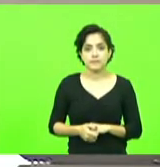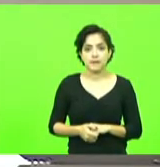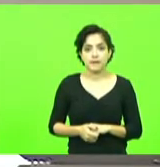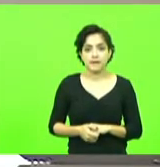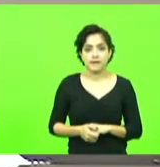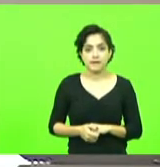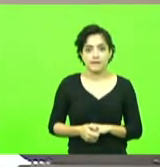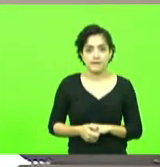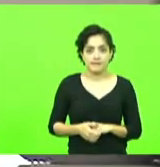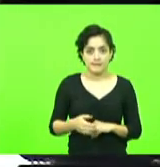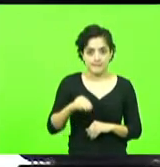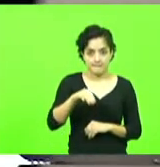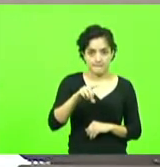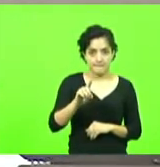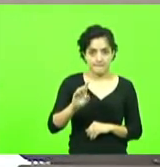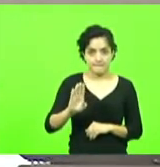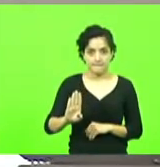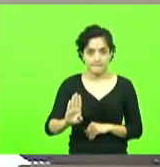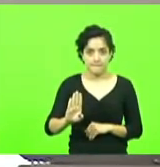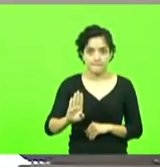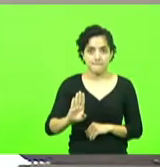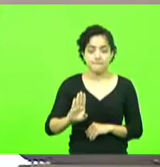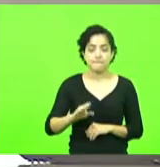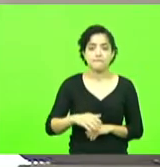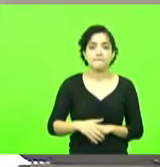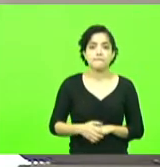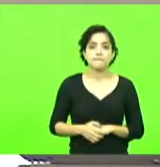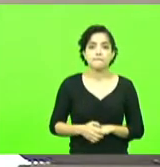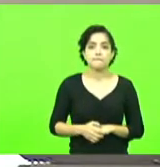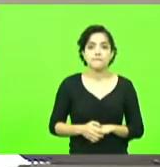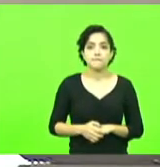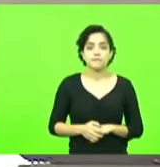bloco MDB, Partido Novo por 15 minutos.